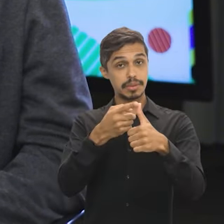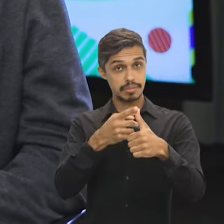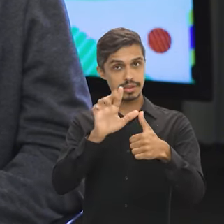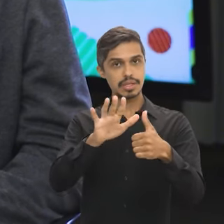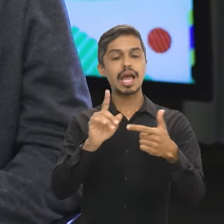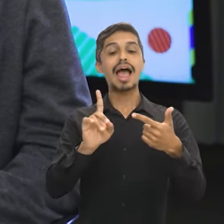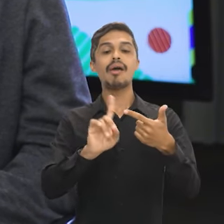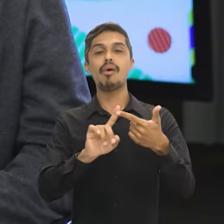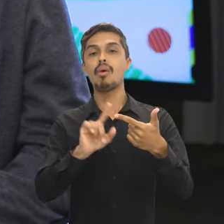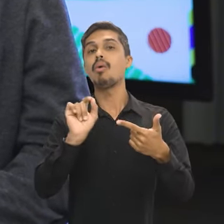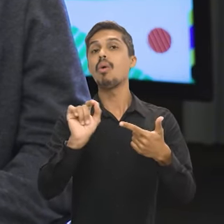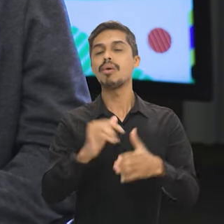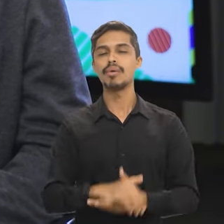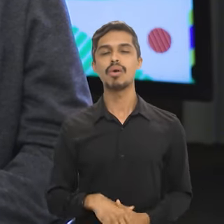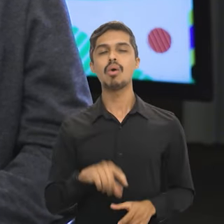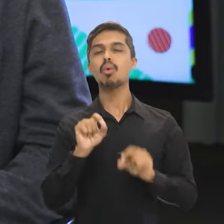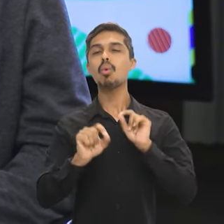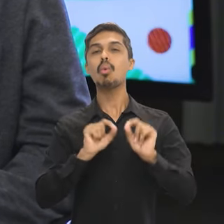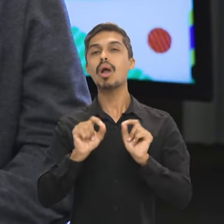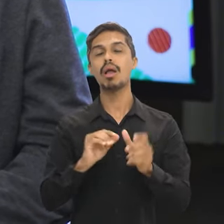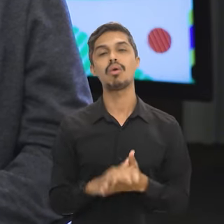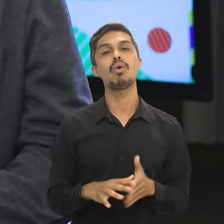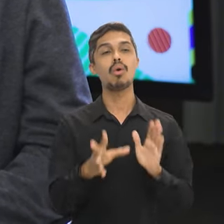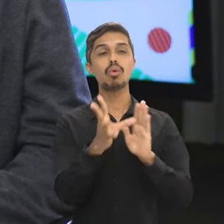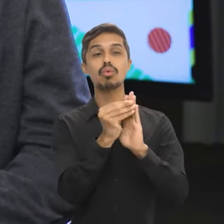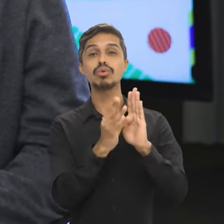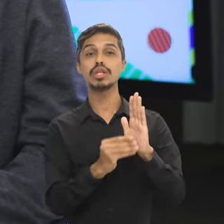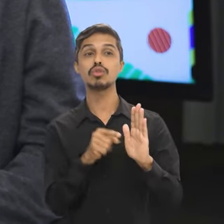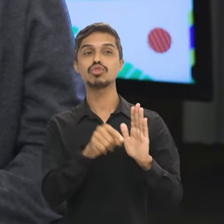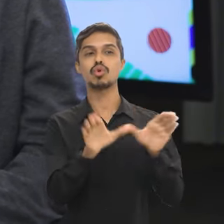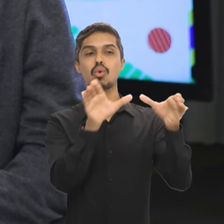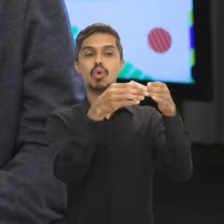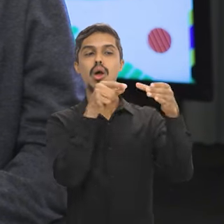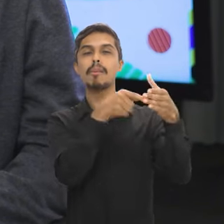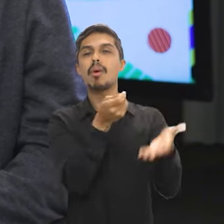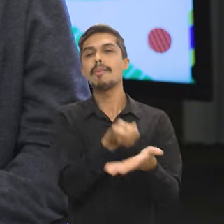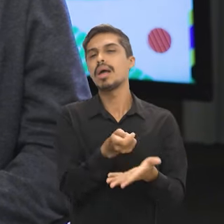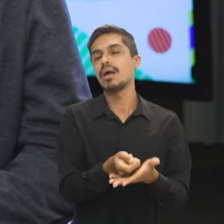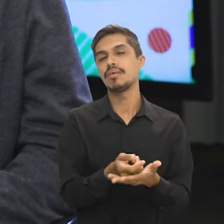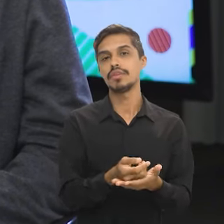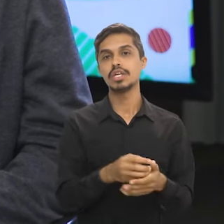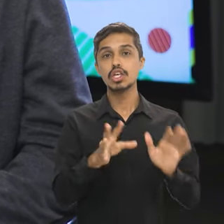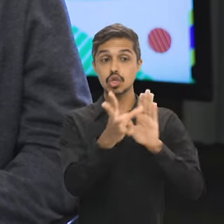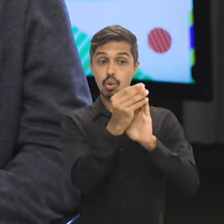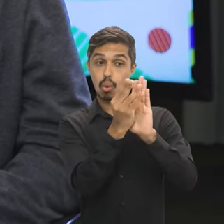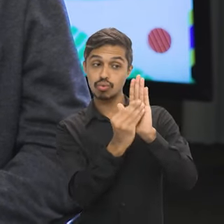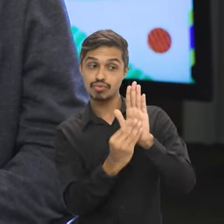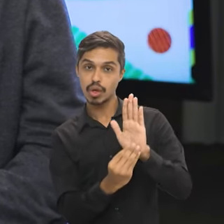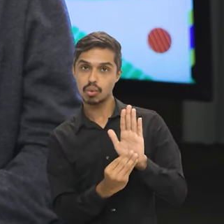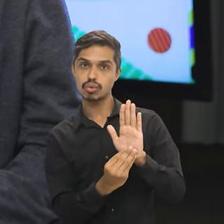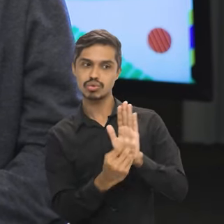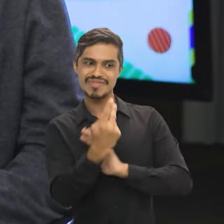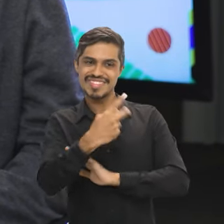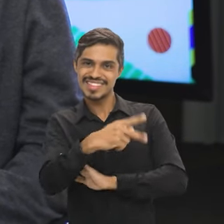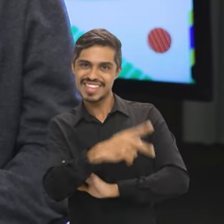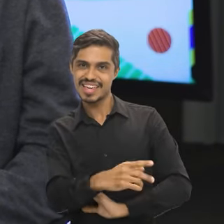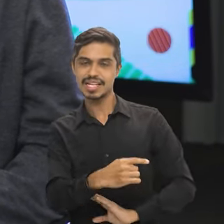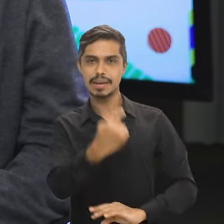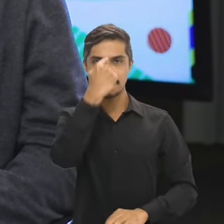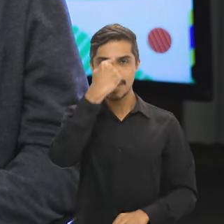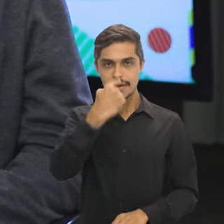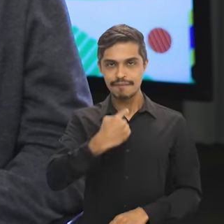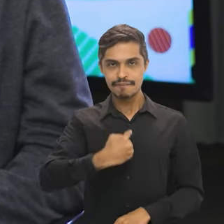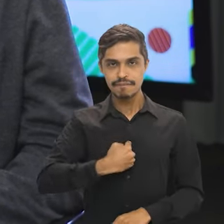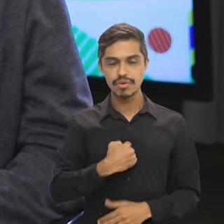depois você vai ver que conteúdos são esses que o bloco exige e que é a partir dos conteúdos que a gente desenhou o perfil